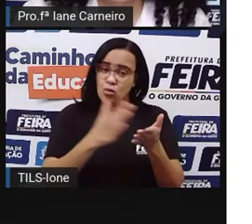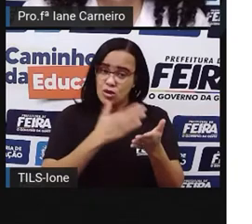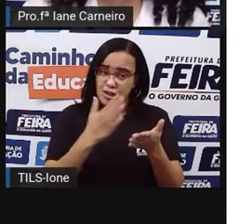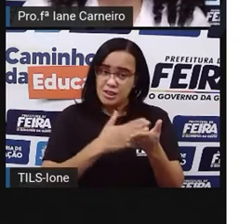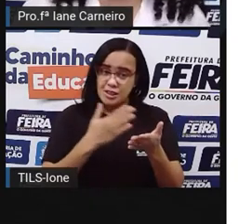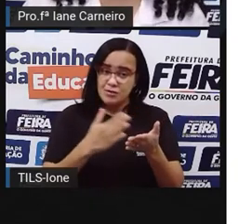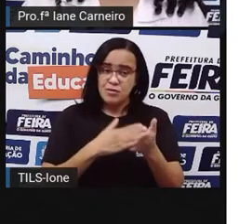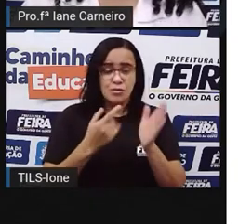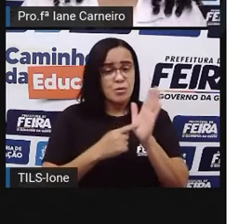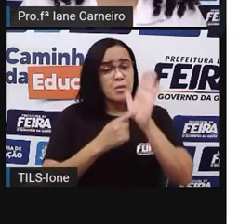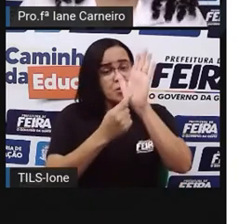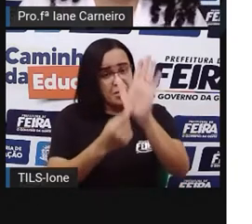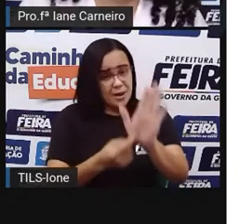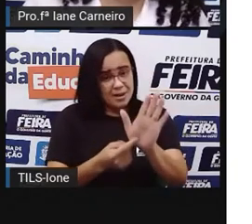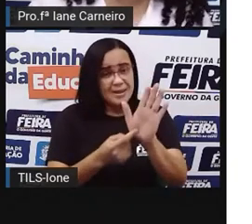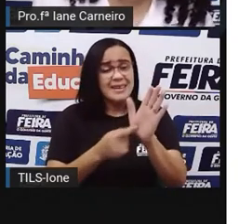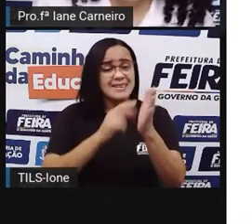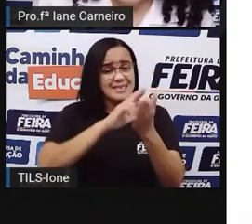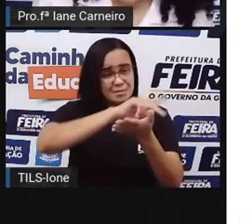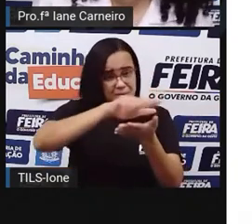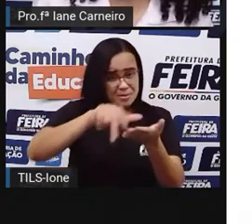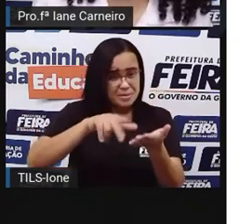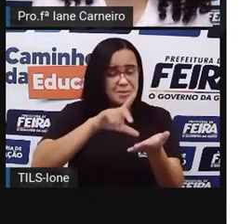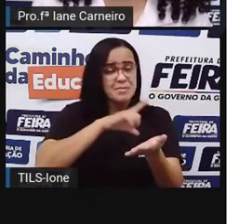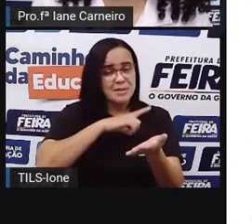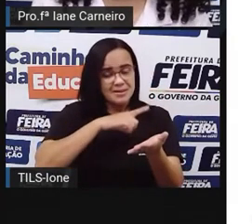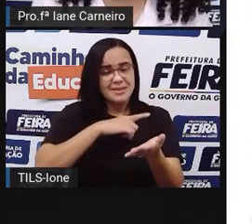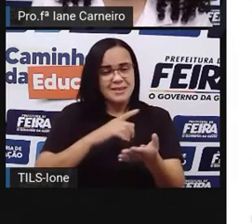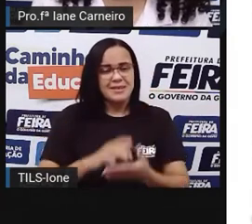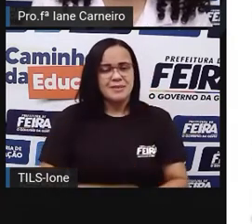desse modelo, outras desse modelo, né?